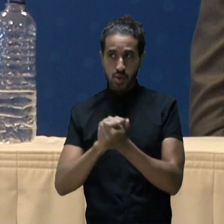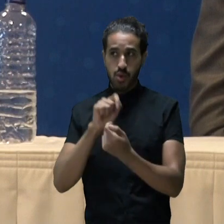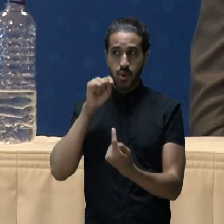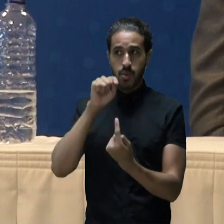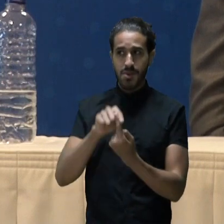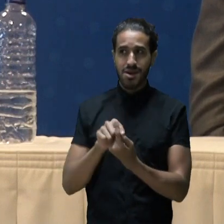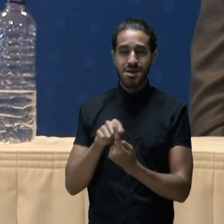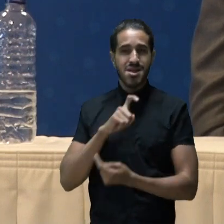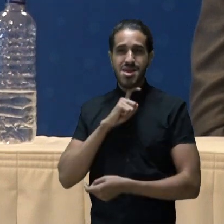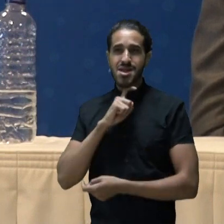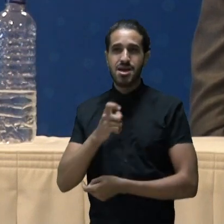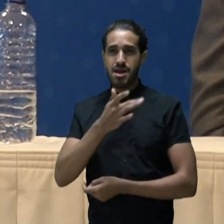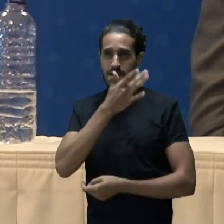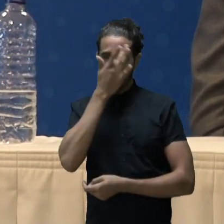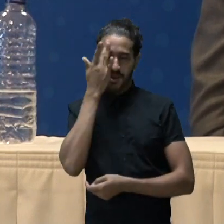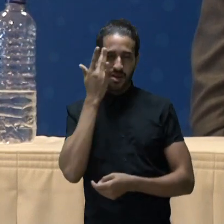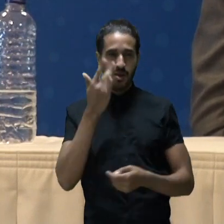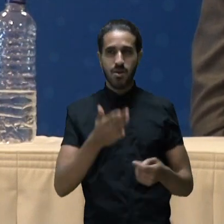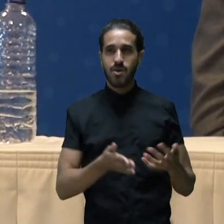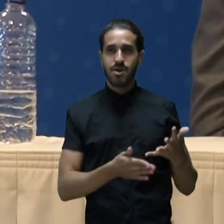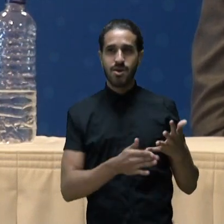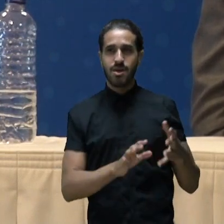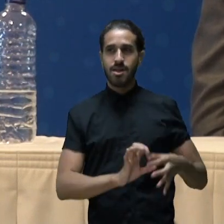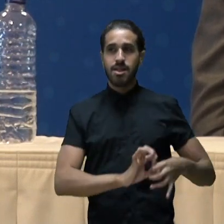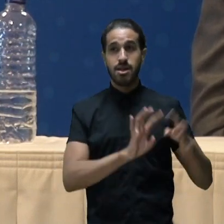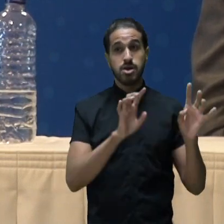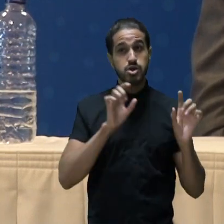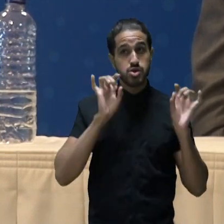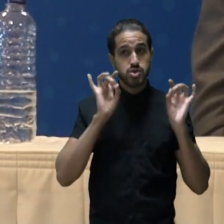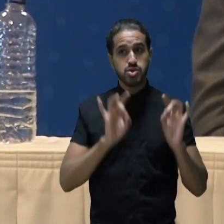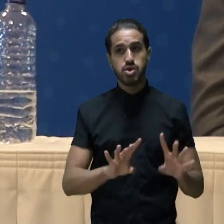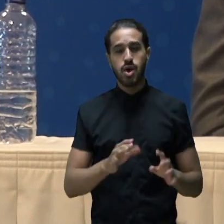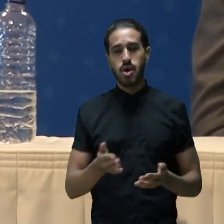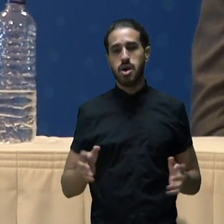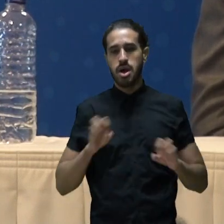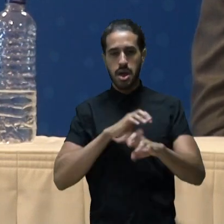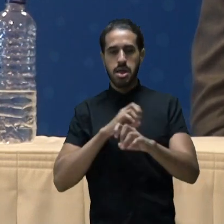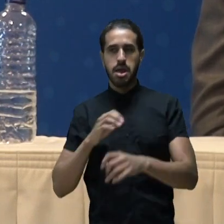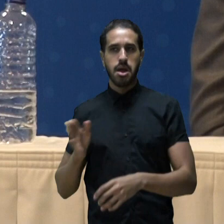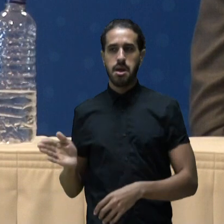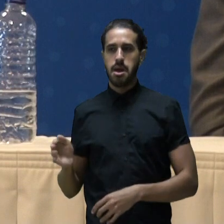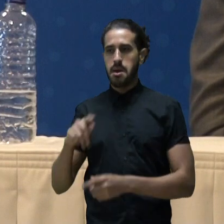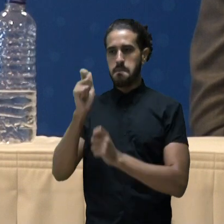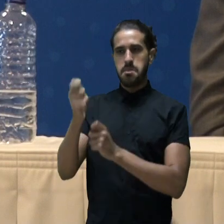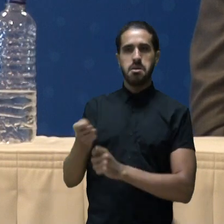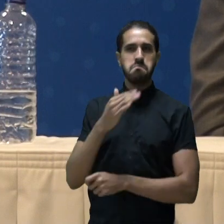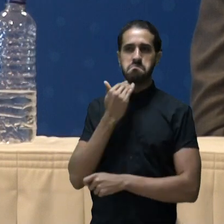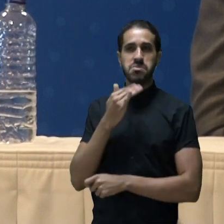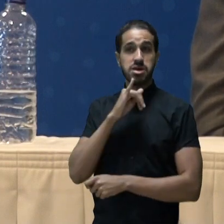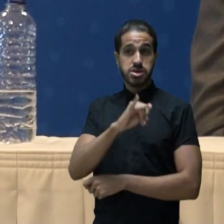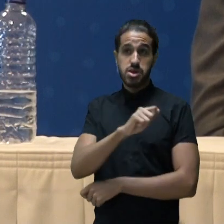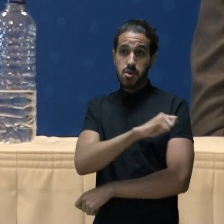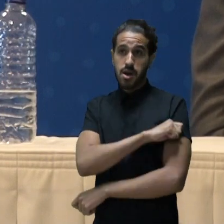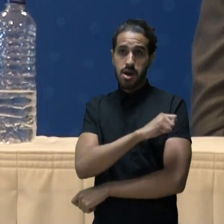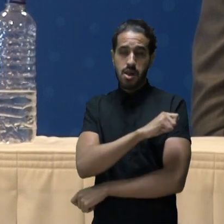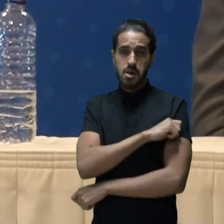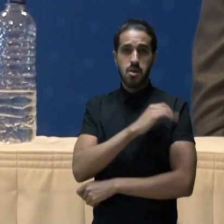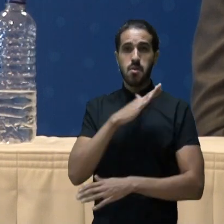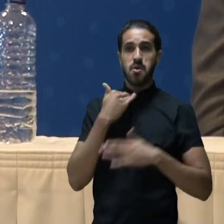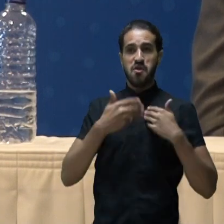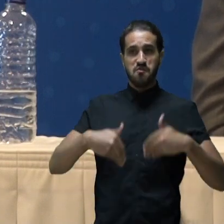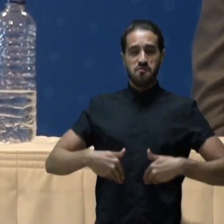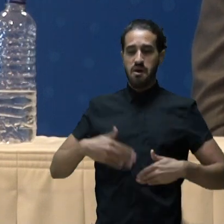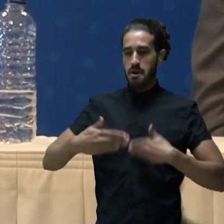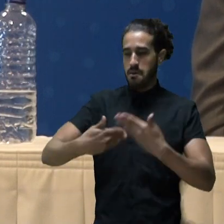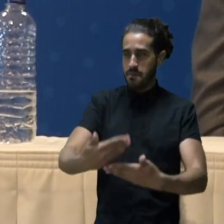para que nenhuma das pontas fique livre. Só ensinar a pescar não adianta. Se o aluno morrer de fome